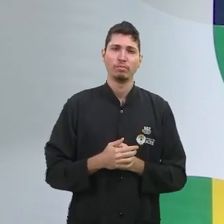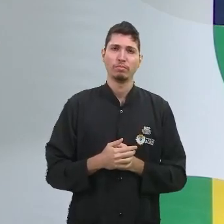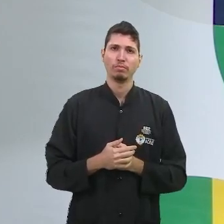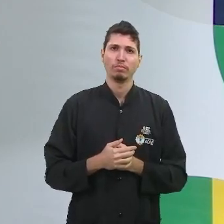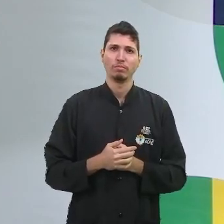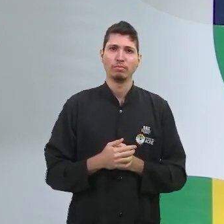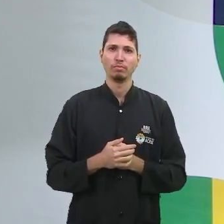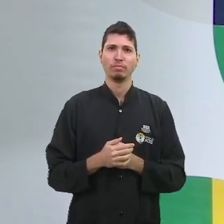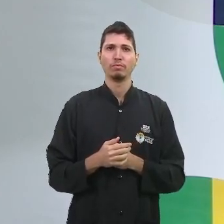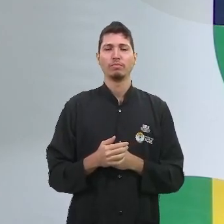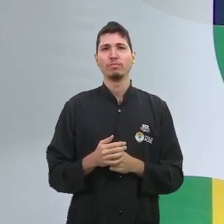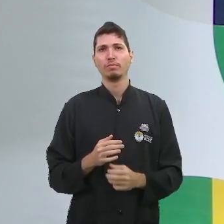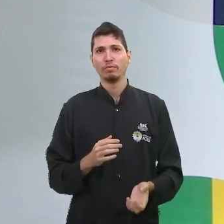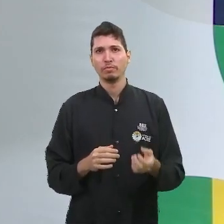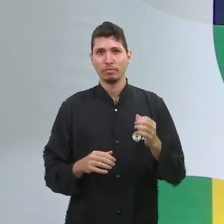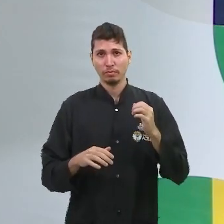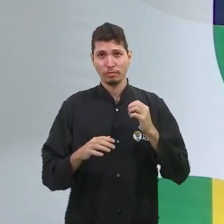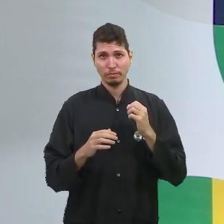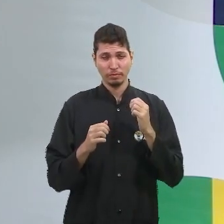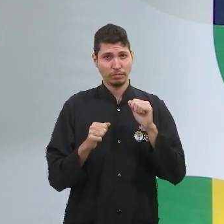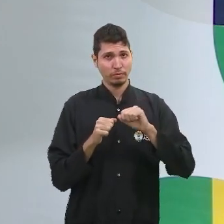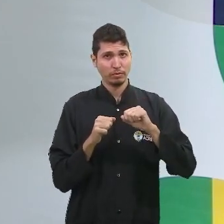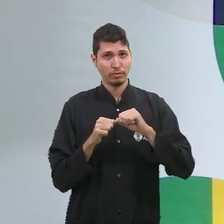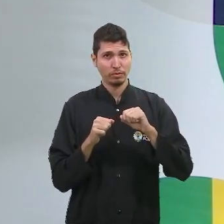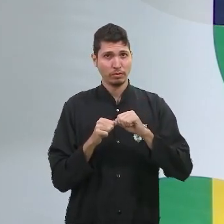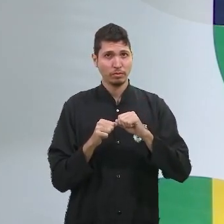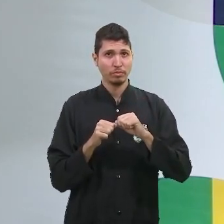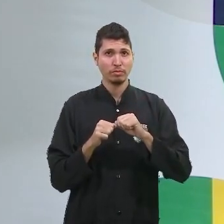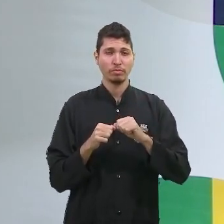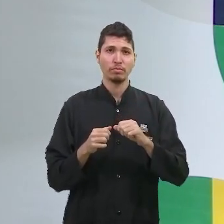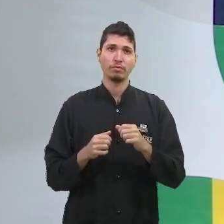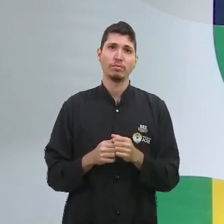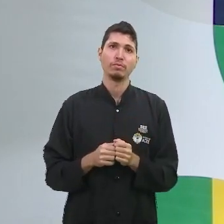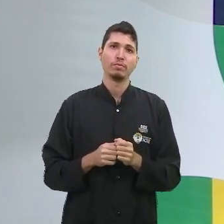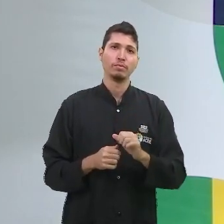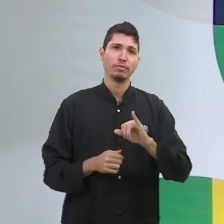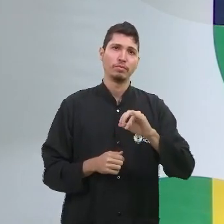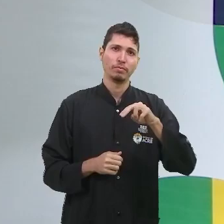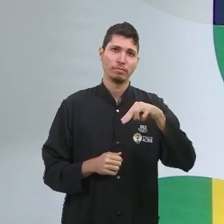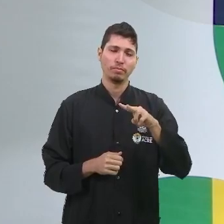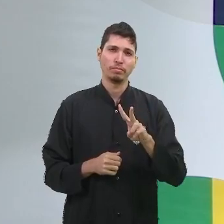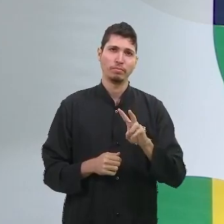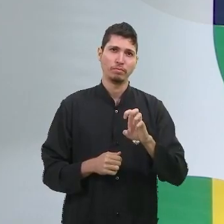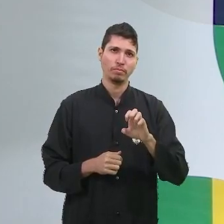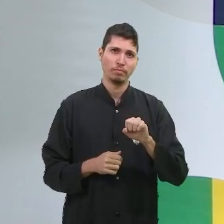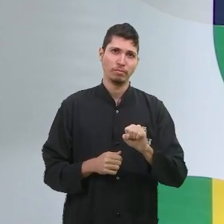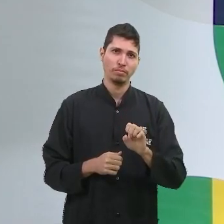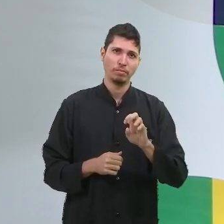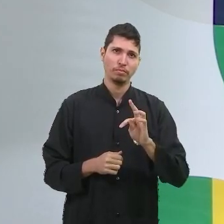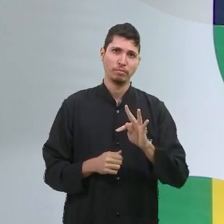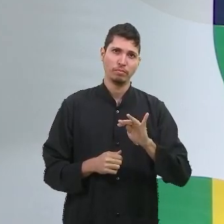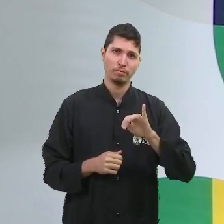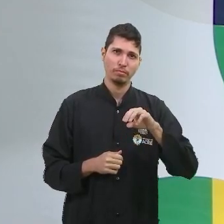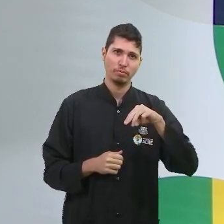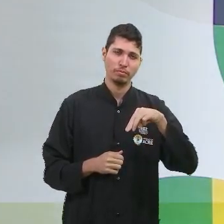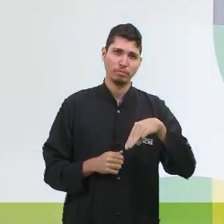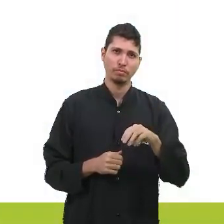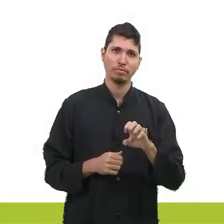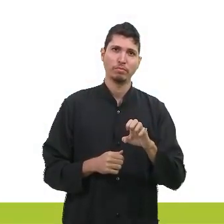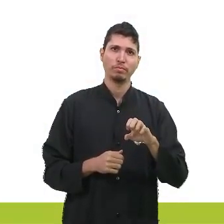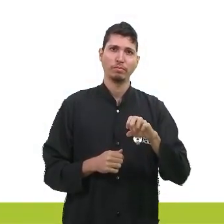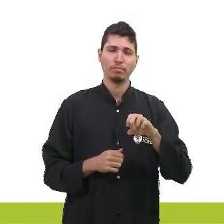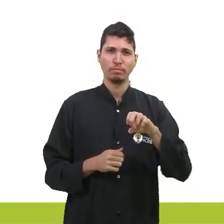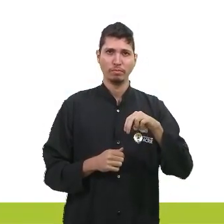Recupero o meu investimento e ainda ganho, digamos assim, dinheiro a mais. Vamos avançar nas informações?